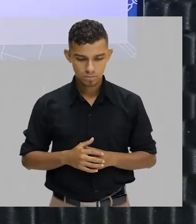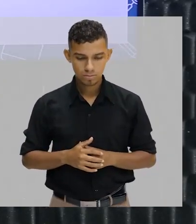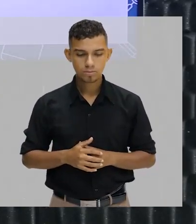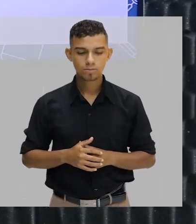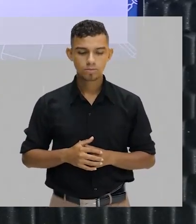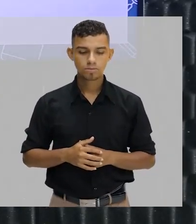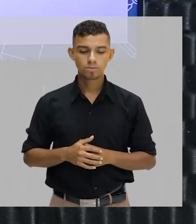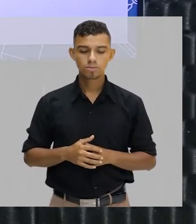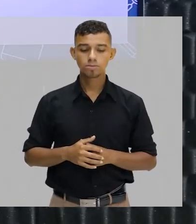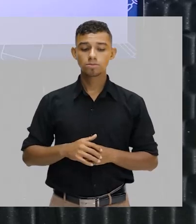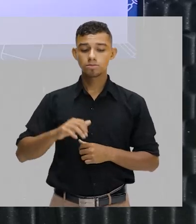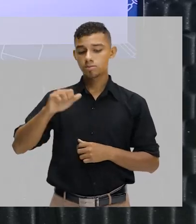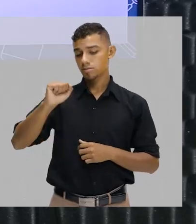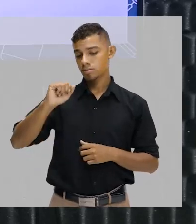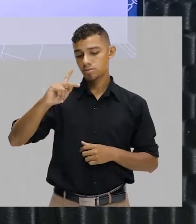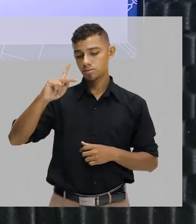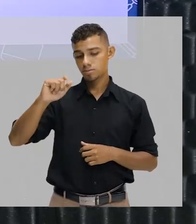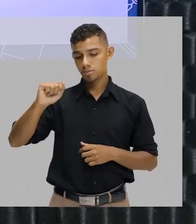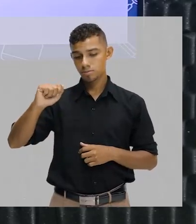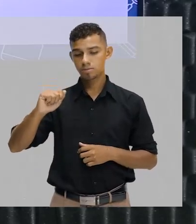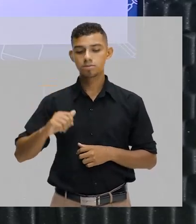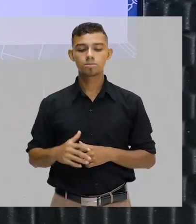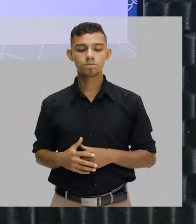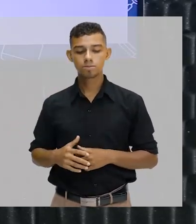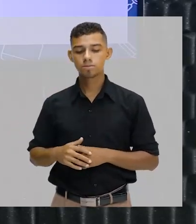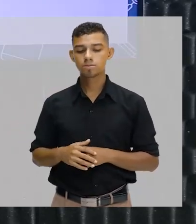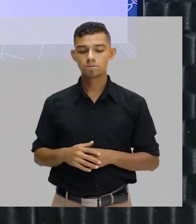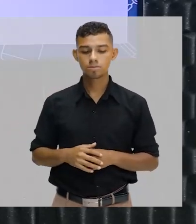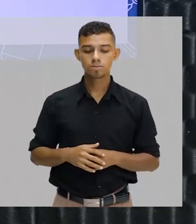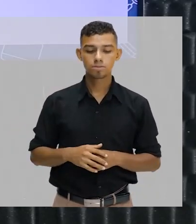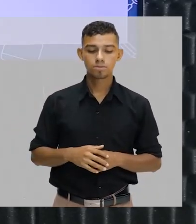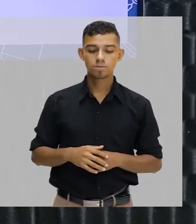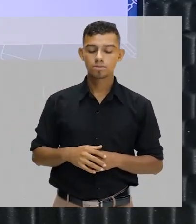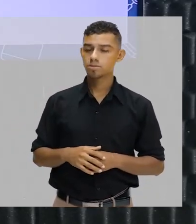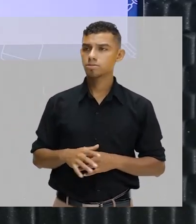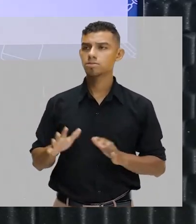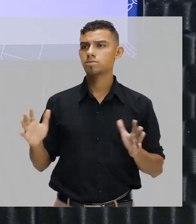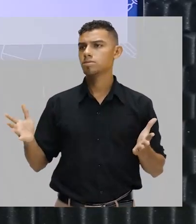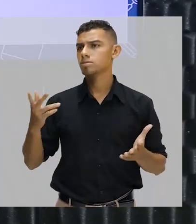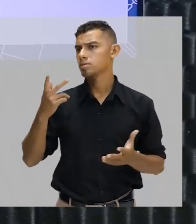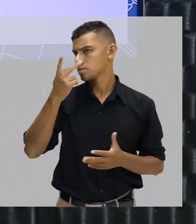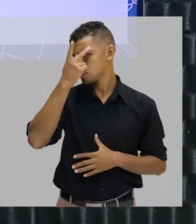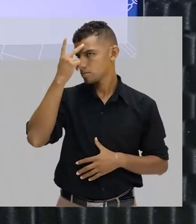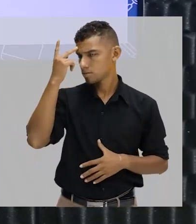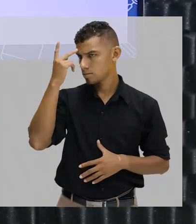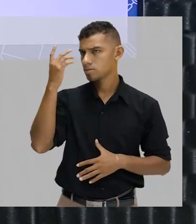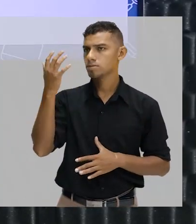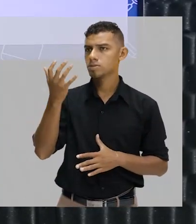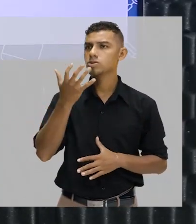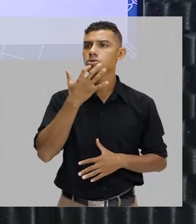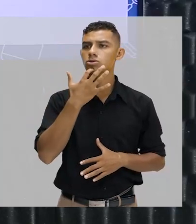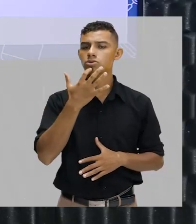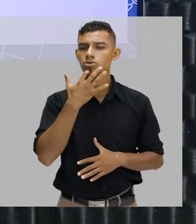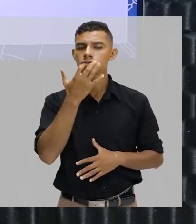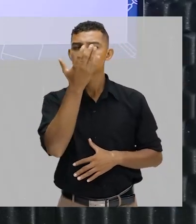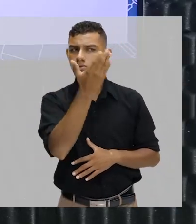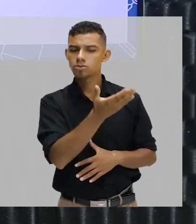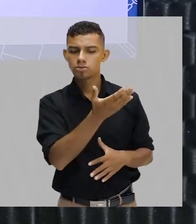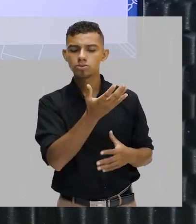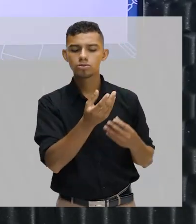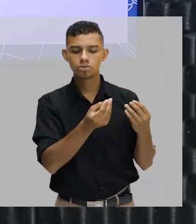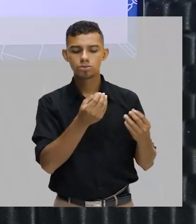AKA, also known as, quando você quer falar, a pessoa também é conhecida como.